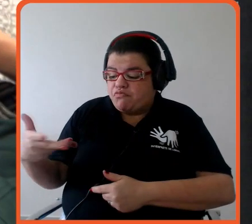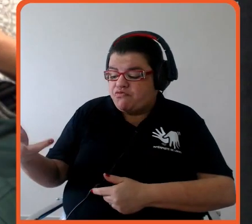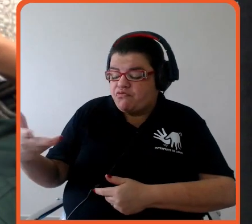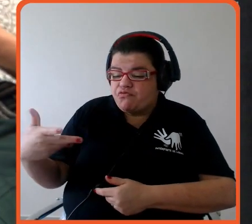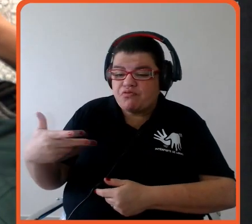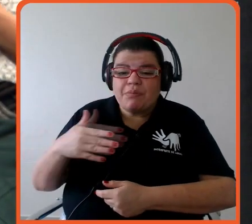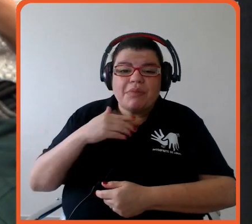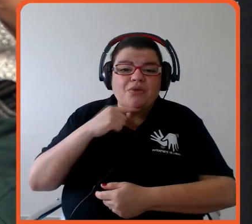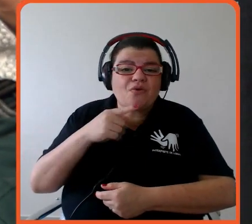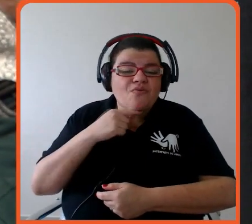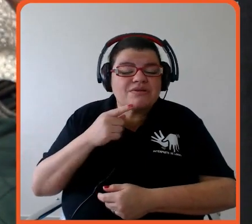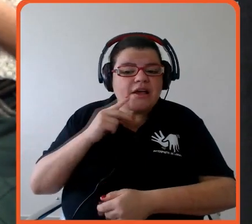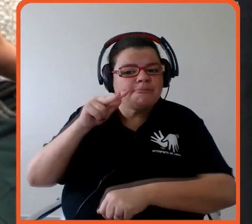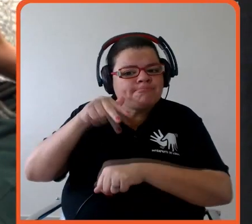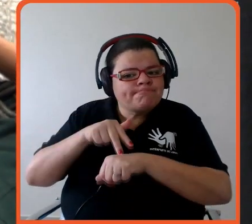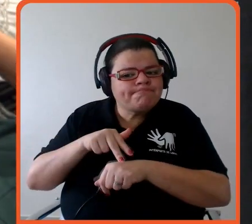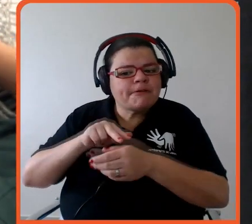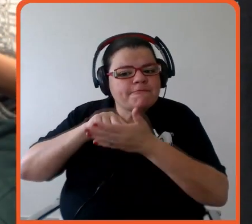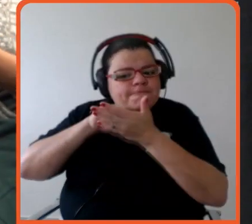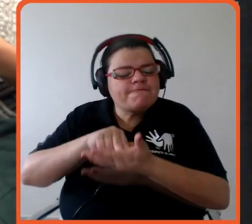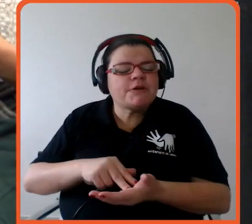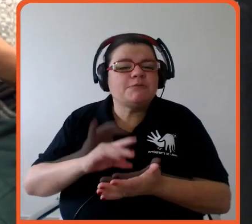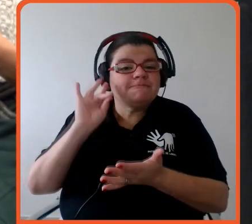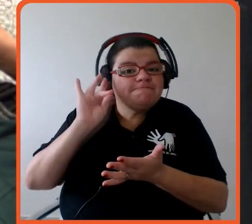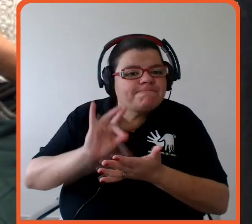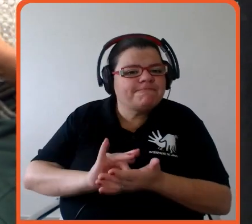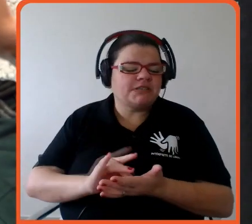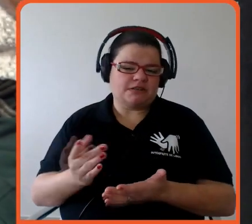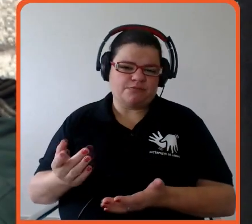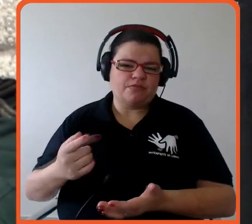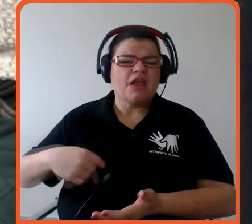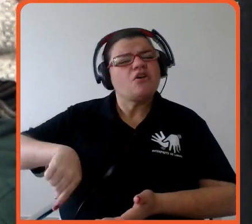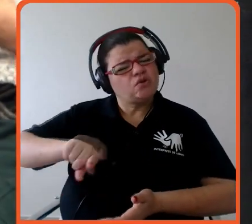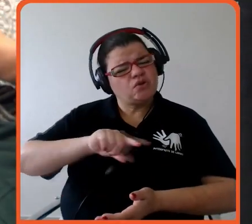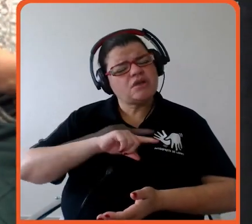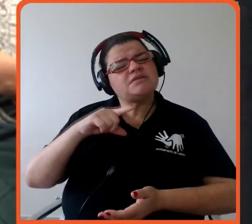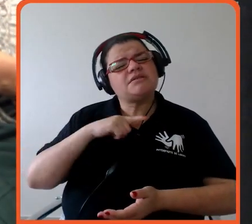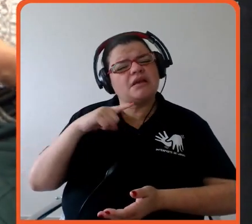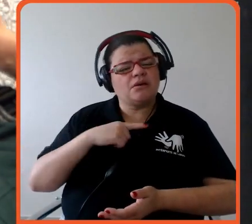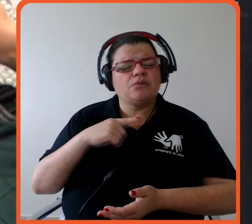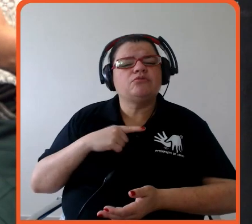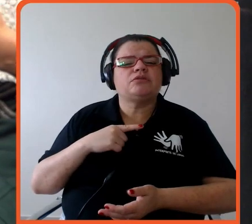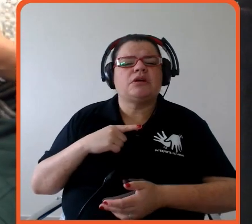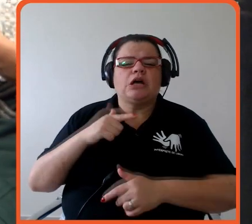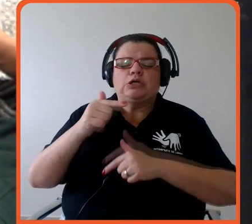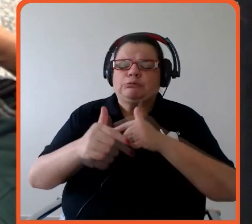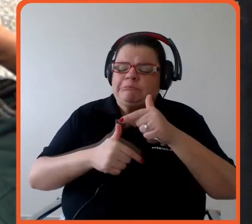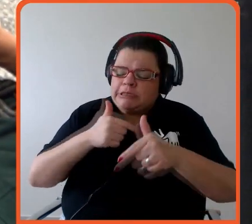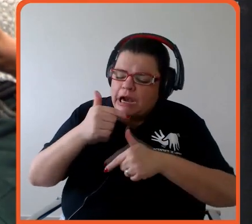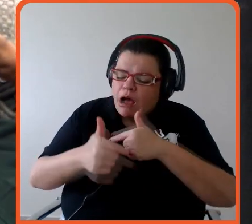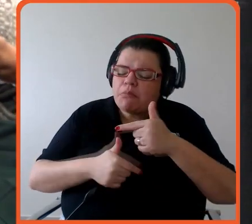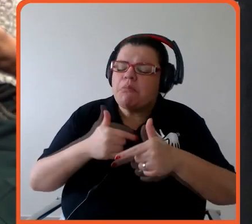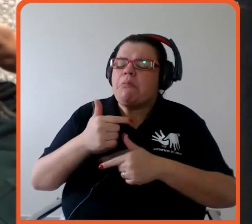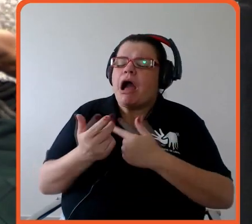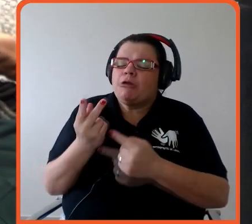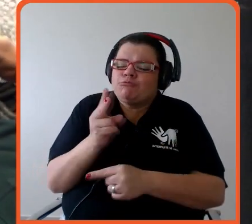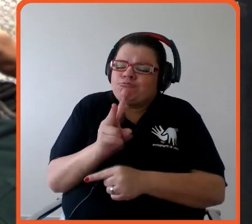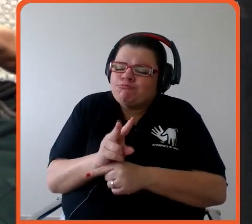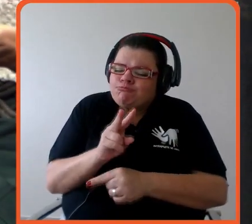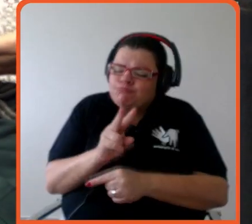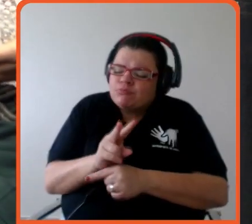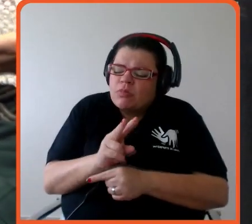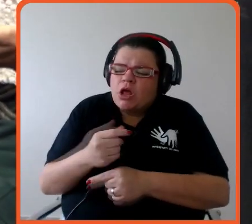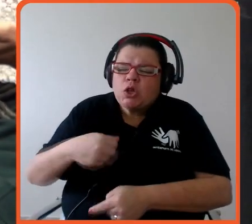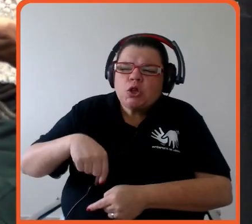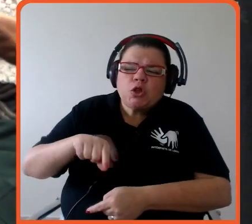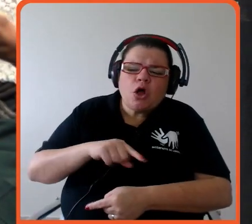então o que a gente tem feito é um trabalho bastante cuidadoso de entender qual transformação